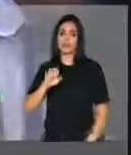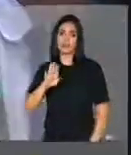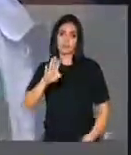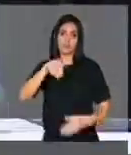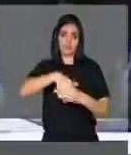Deputado Gilvaldo Vista.